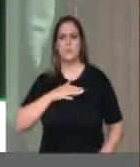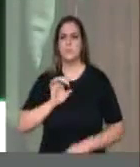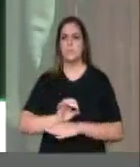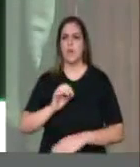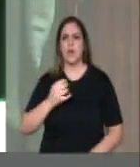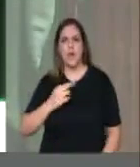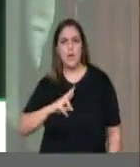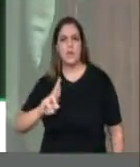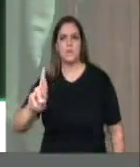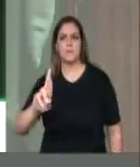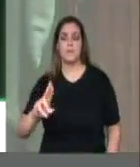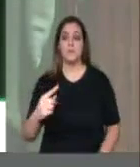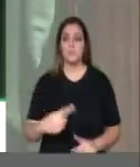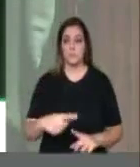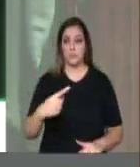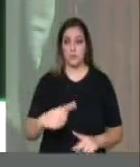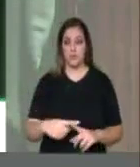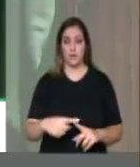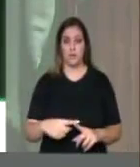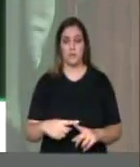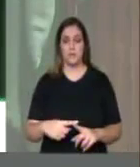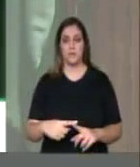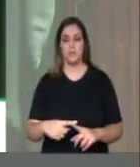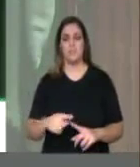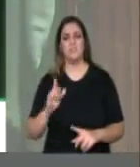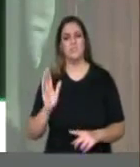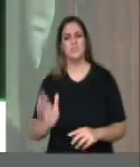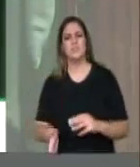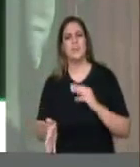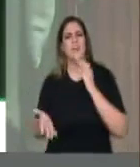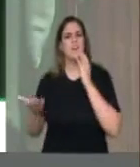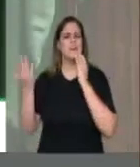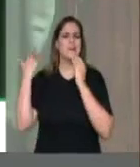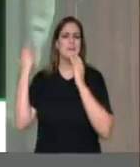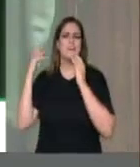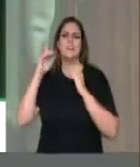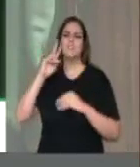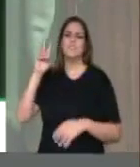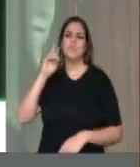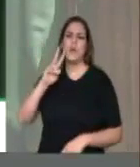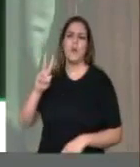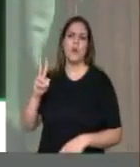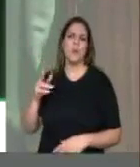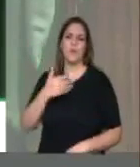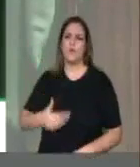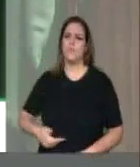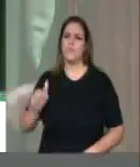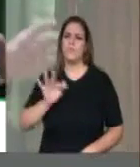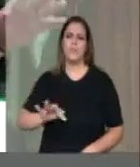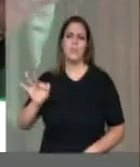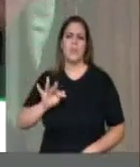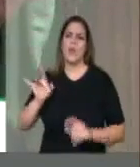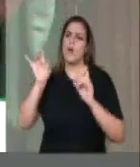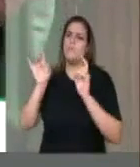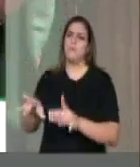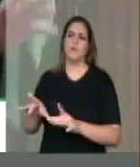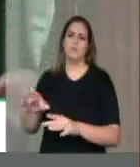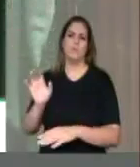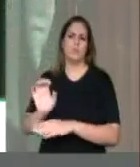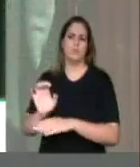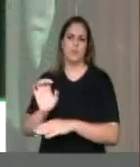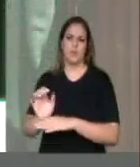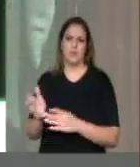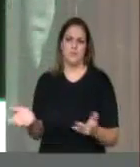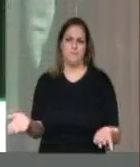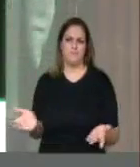que ao longo da sua história foi abandonado pelo governo federal. E nós estamos sendo cobrados todos os